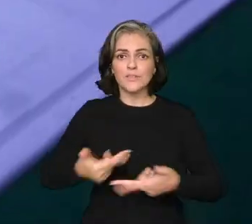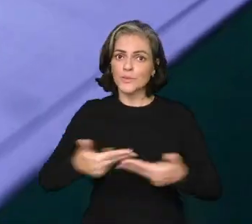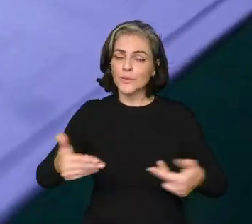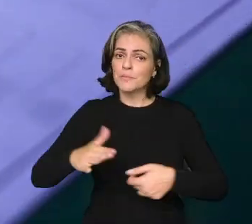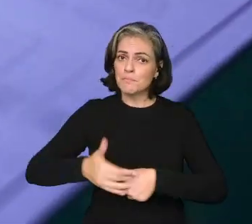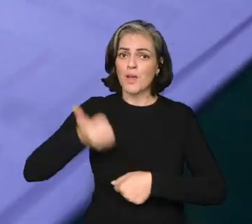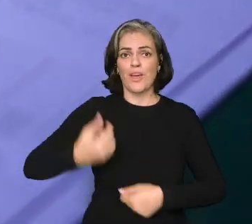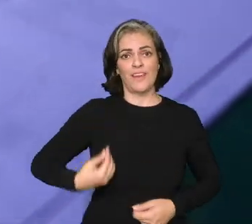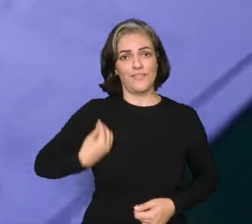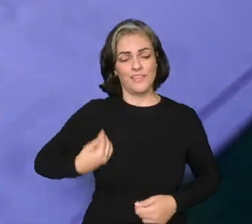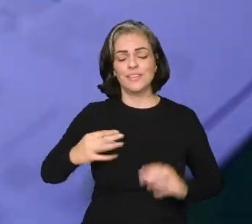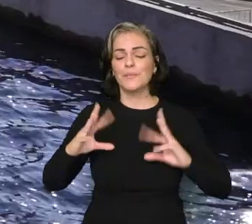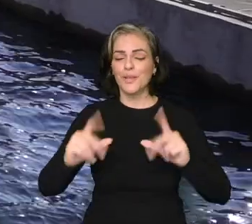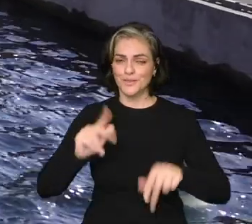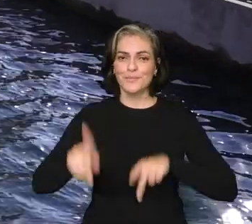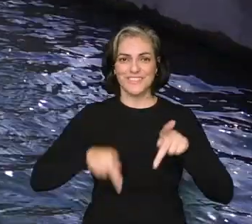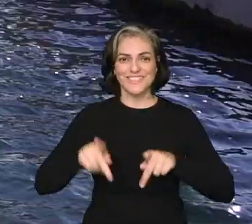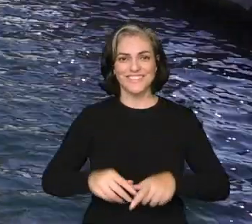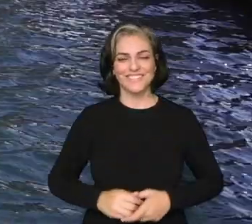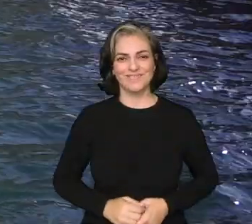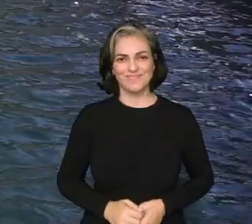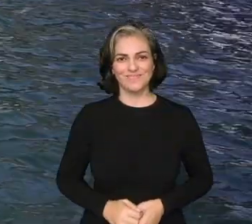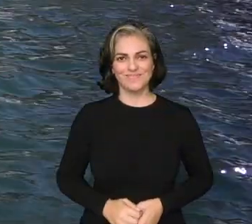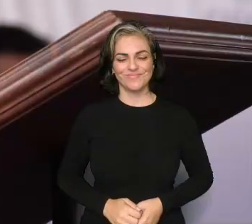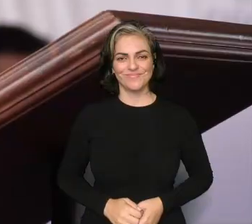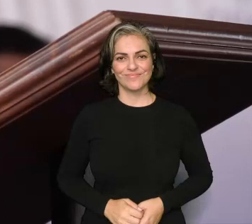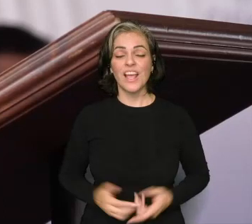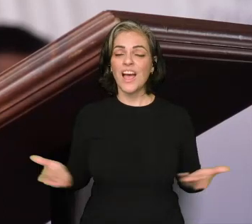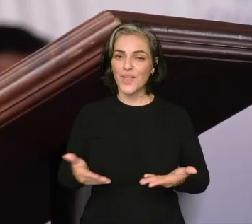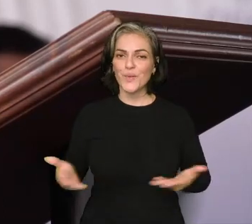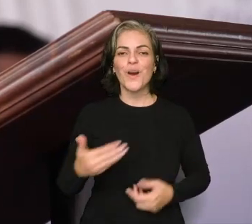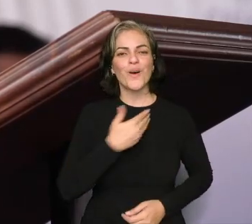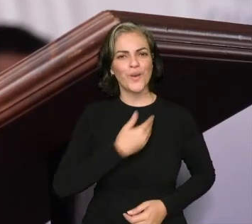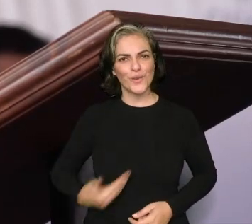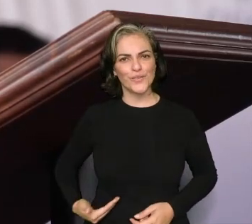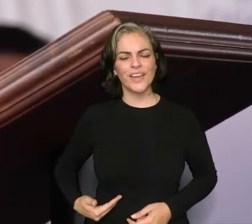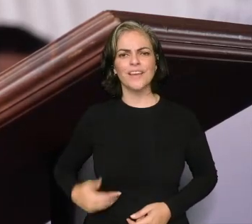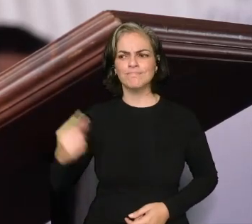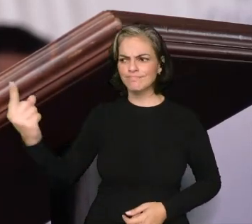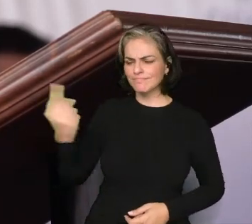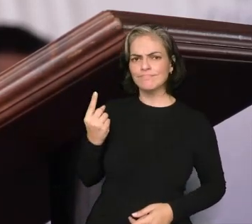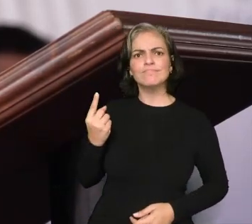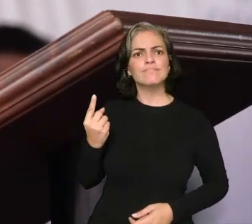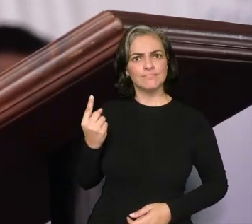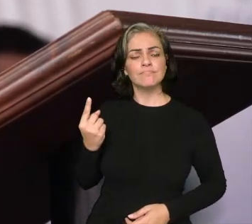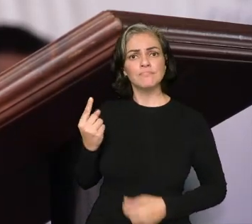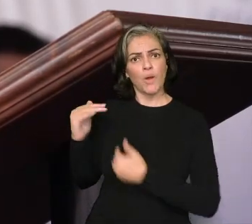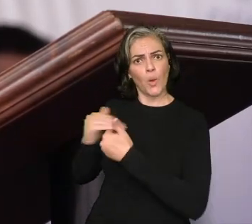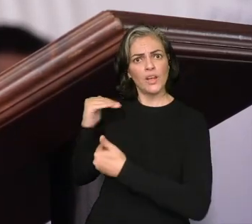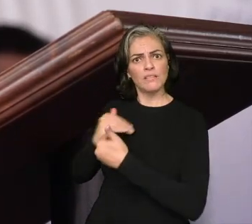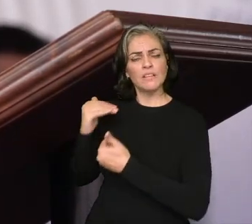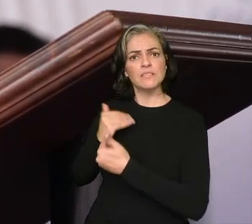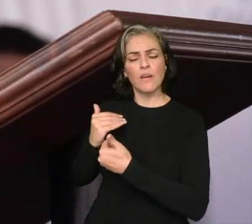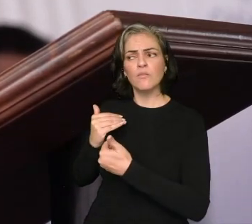e oferecer mais qualidade de vida para todos. Esse governo teve o cuidado de nos orientar